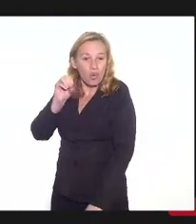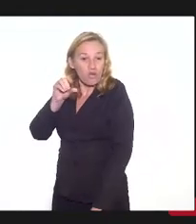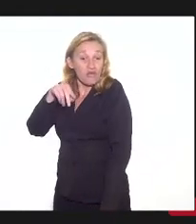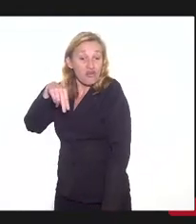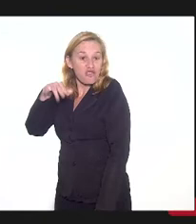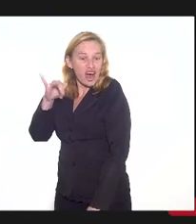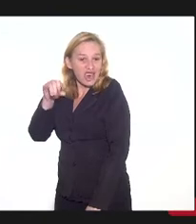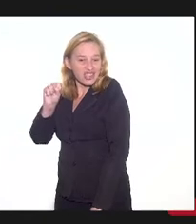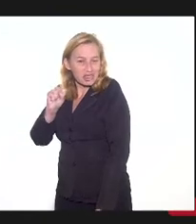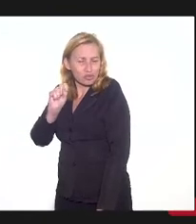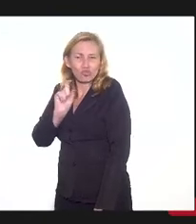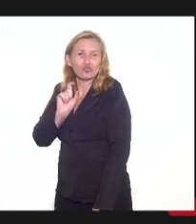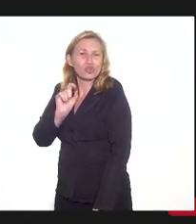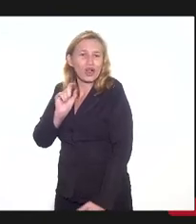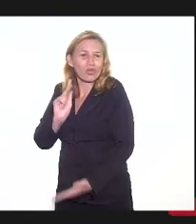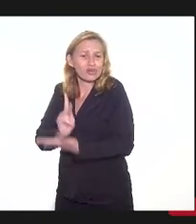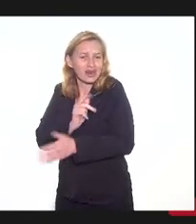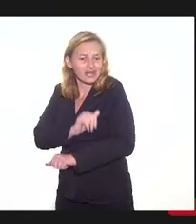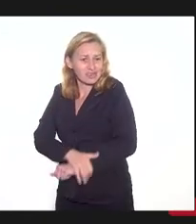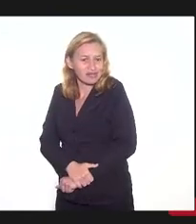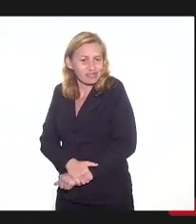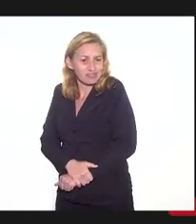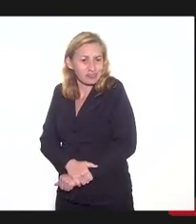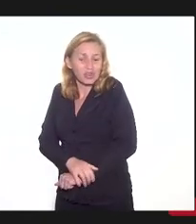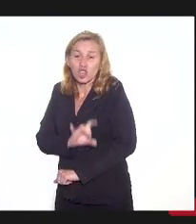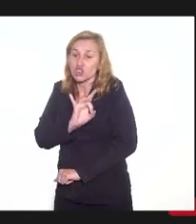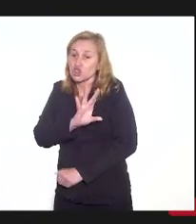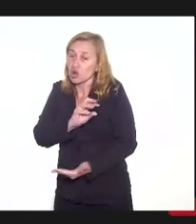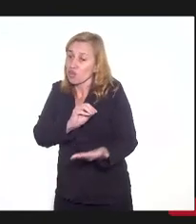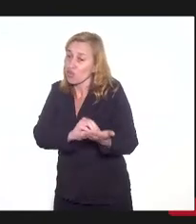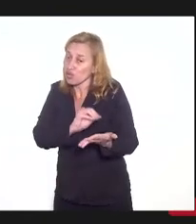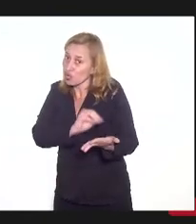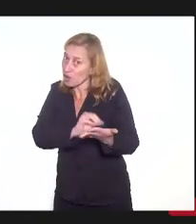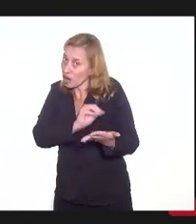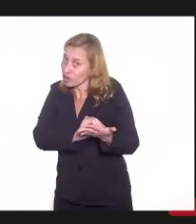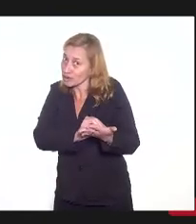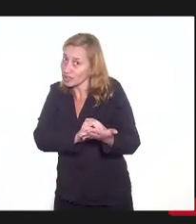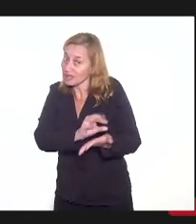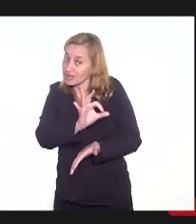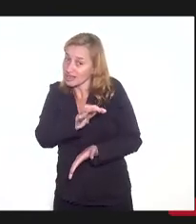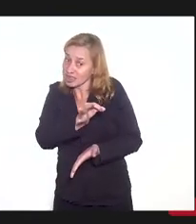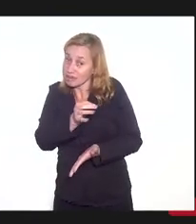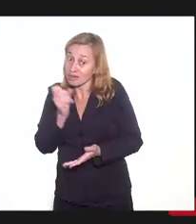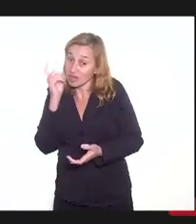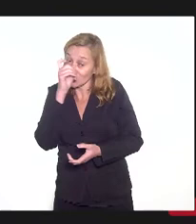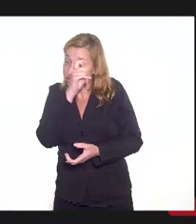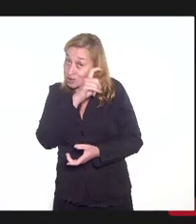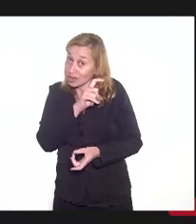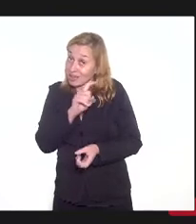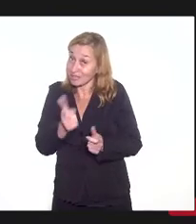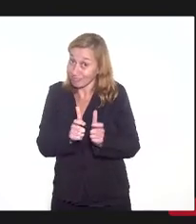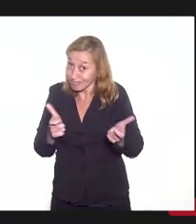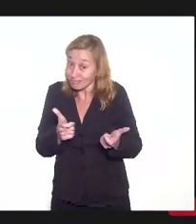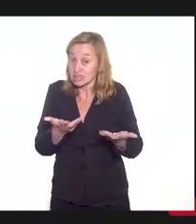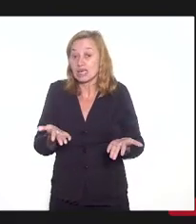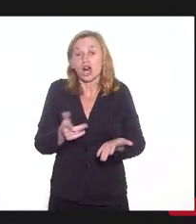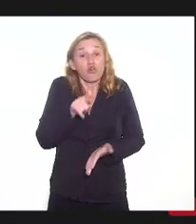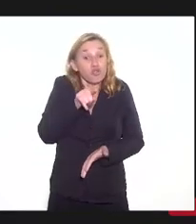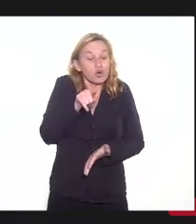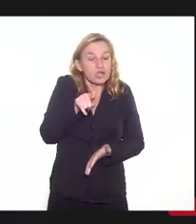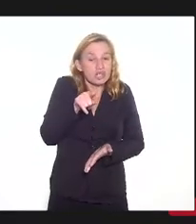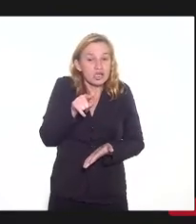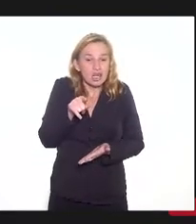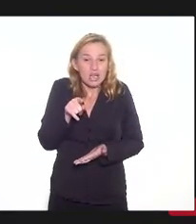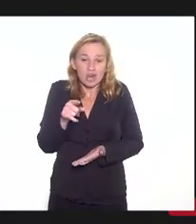resta? Só restaria, evidentemente vai ser uma grieta muito grande, você aumentar